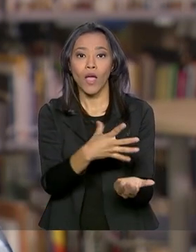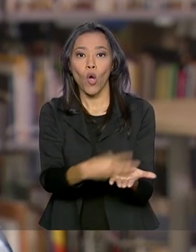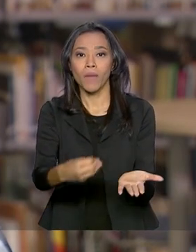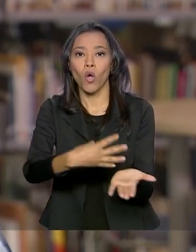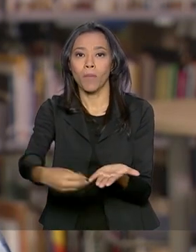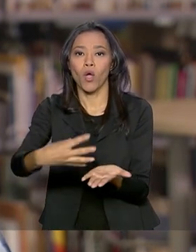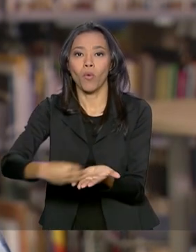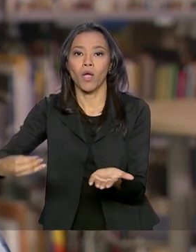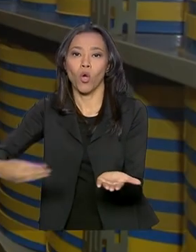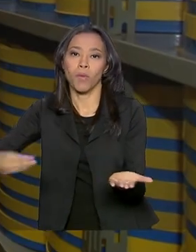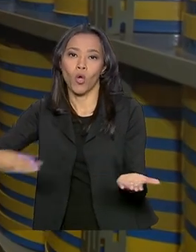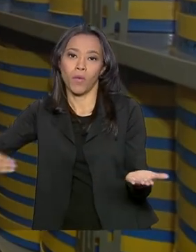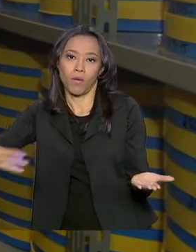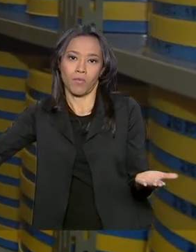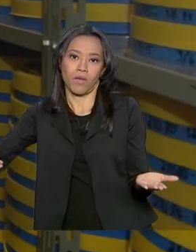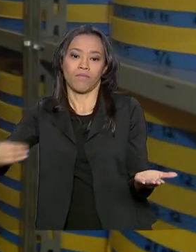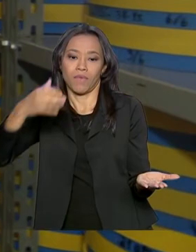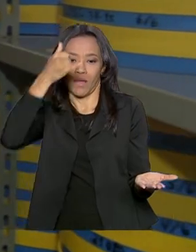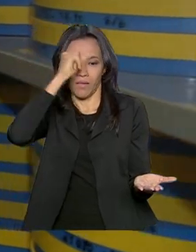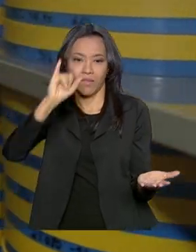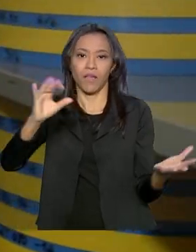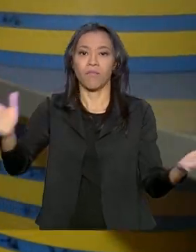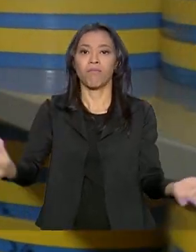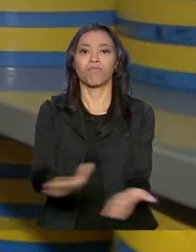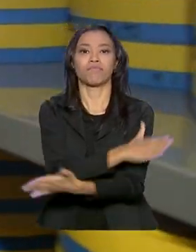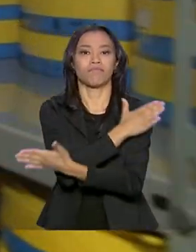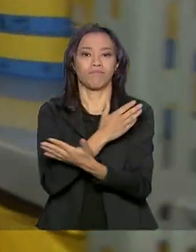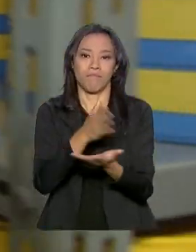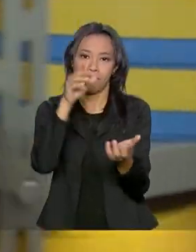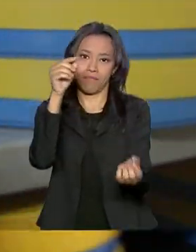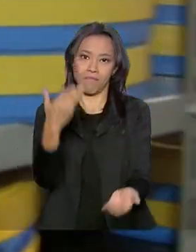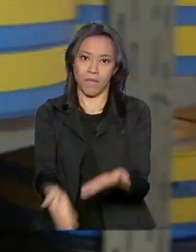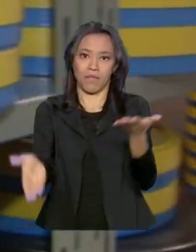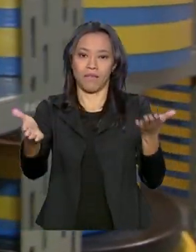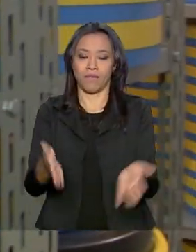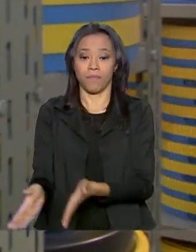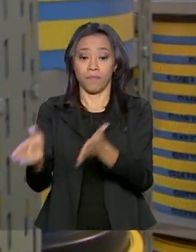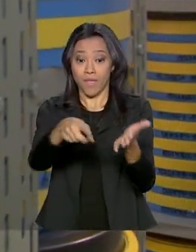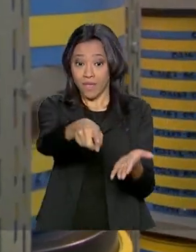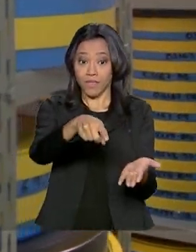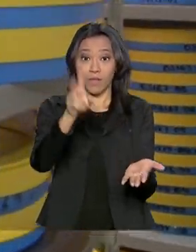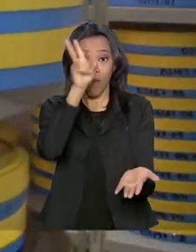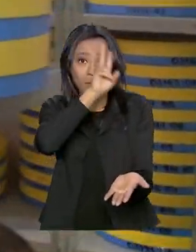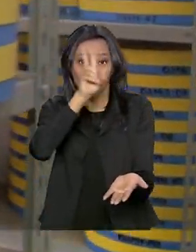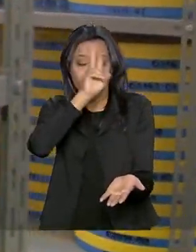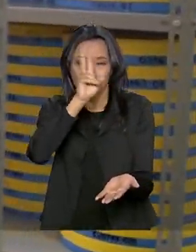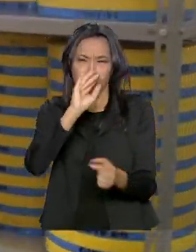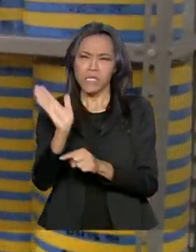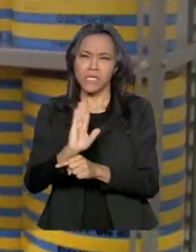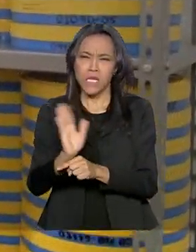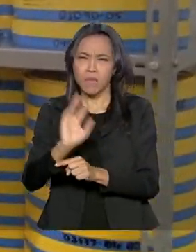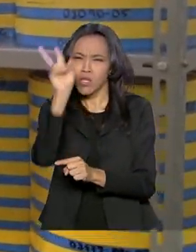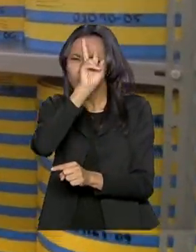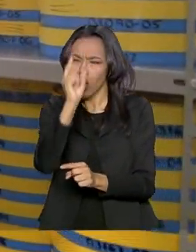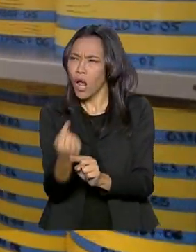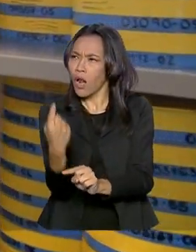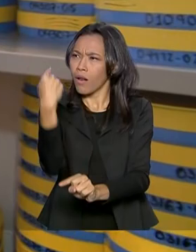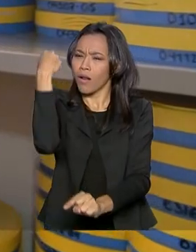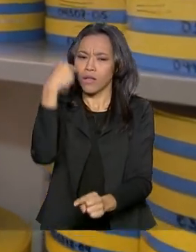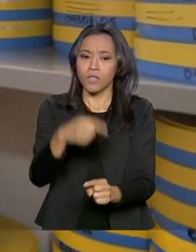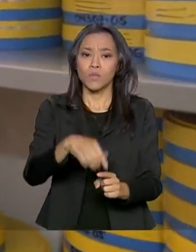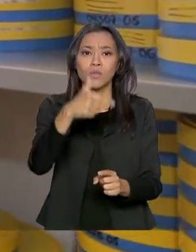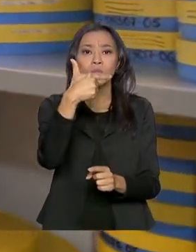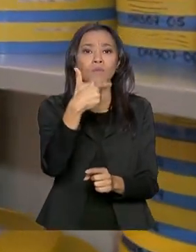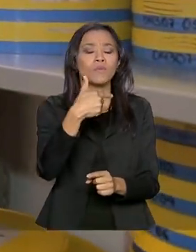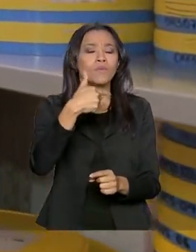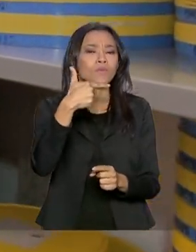e gerar um novo material. Este é um dos espaços onde a memória do cinema é conservada. São 245